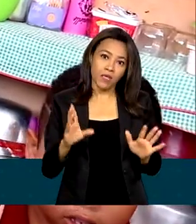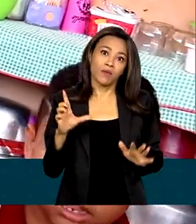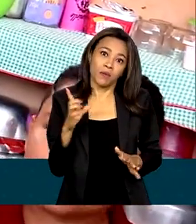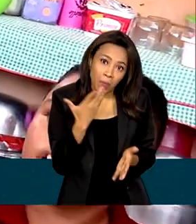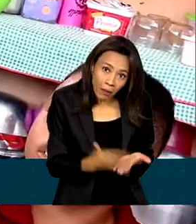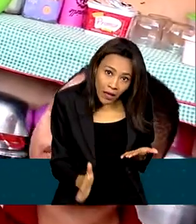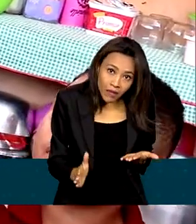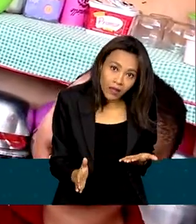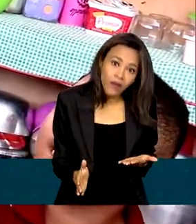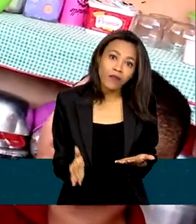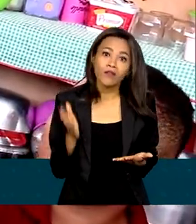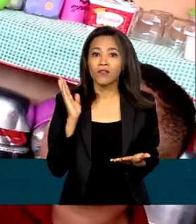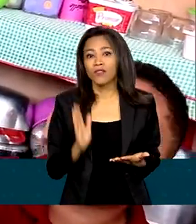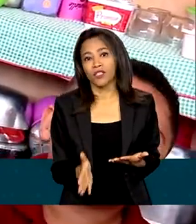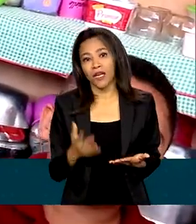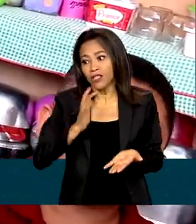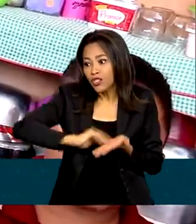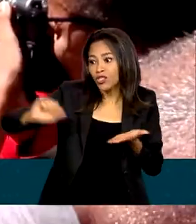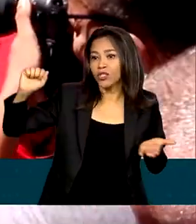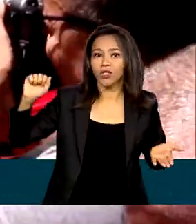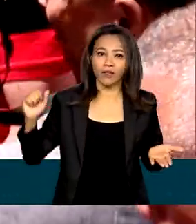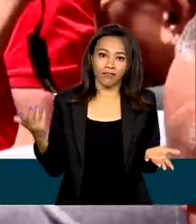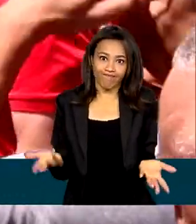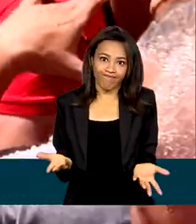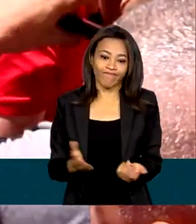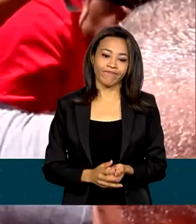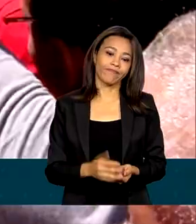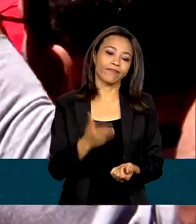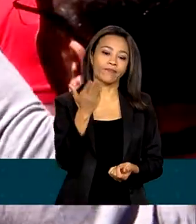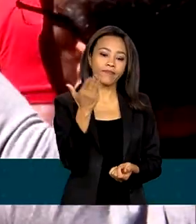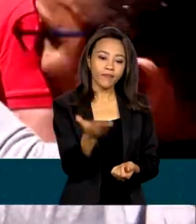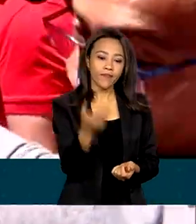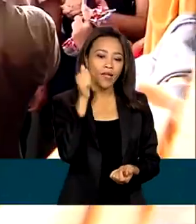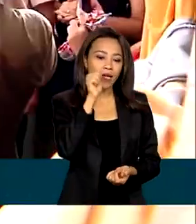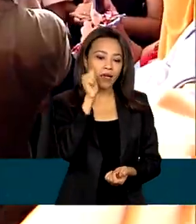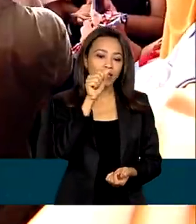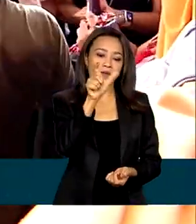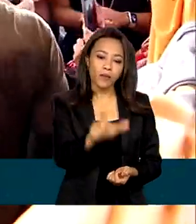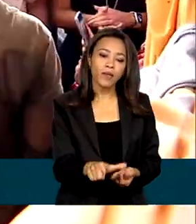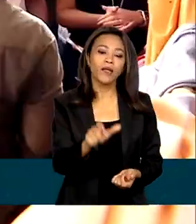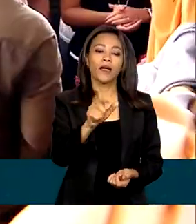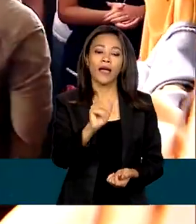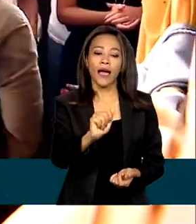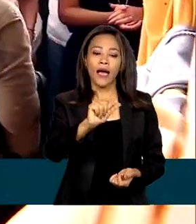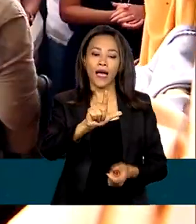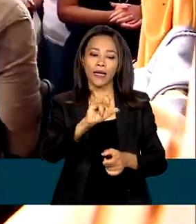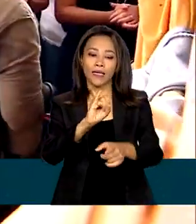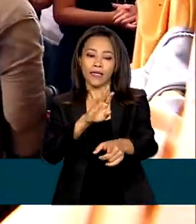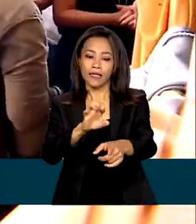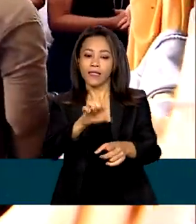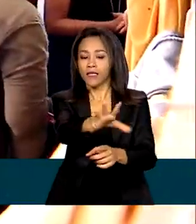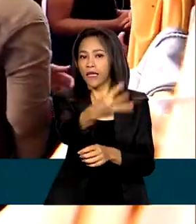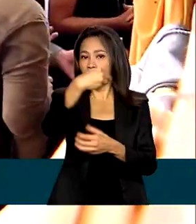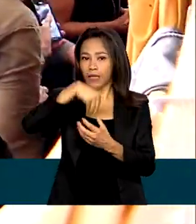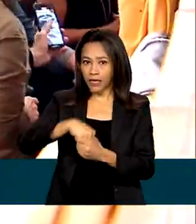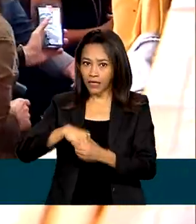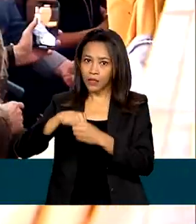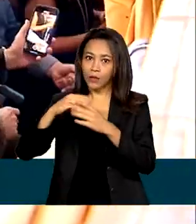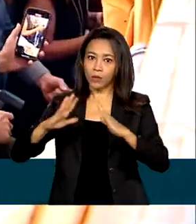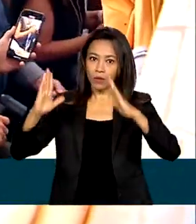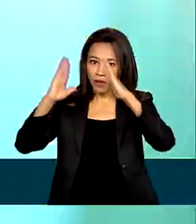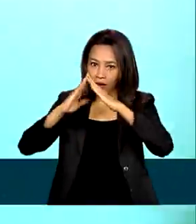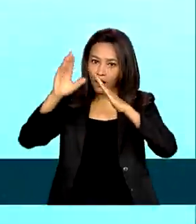perde já é uma coisa que já tira da gente. Alice e outras famílias abrigadas na paróquia Santa Teresinha, em